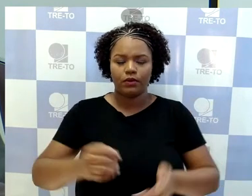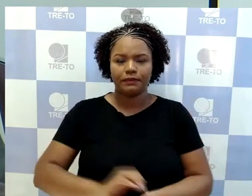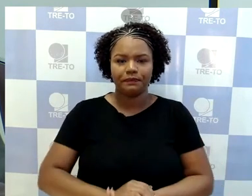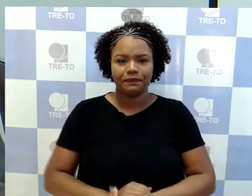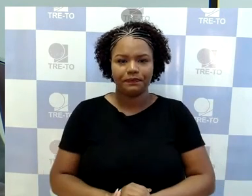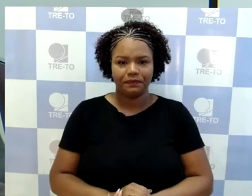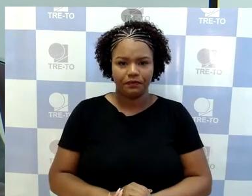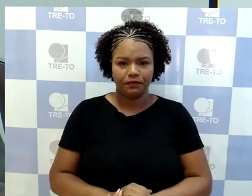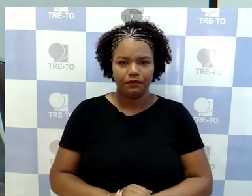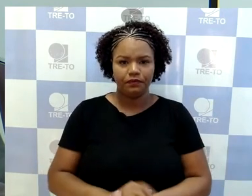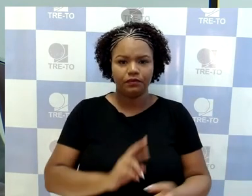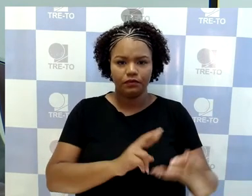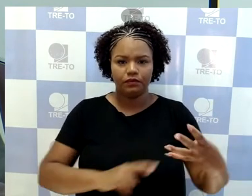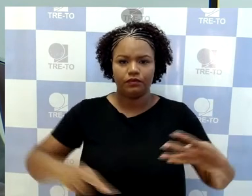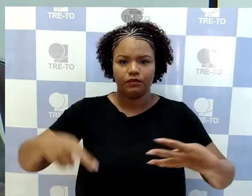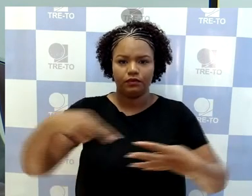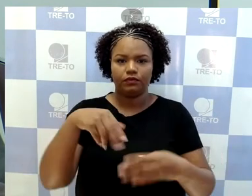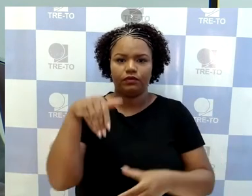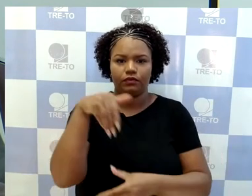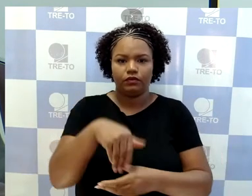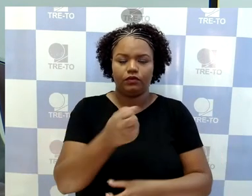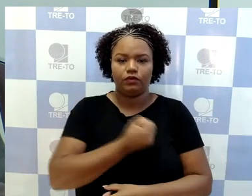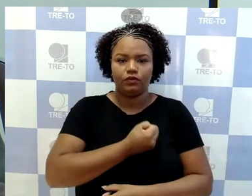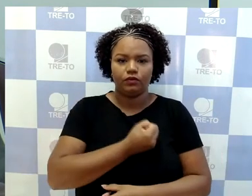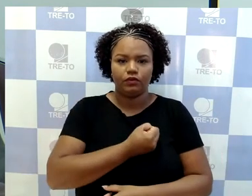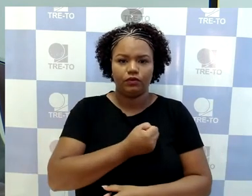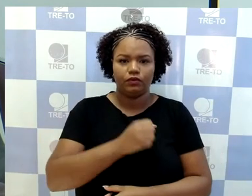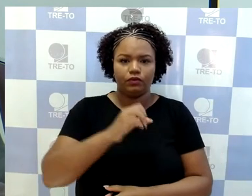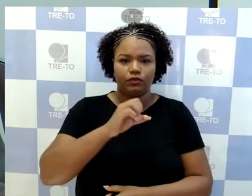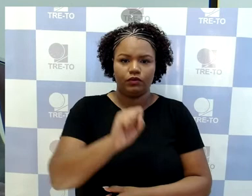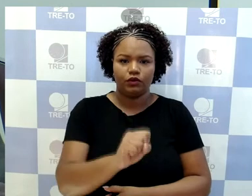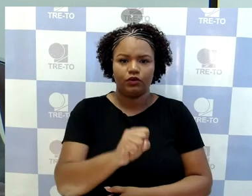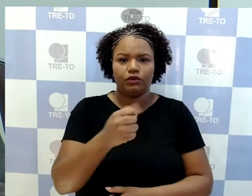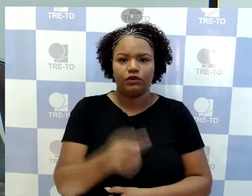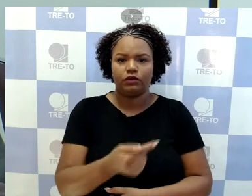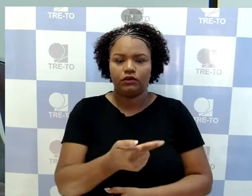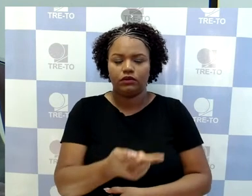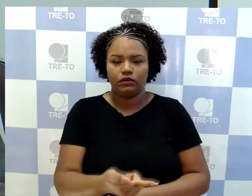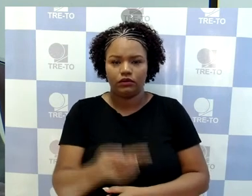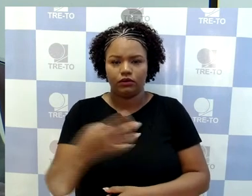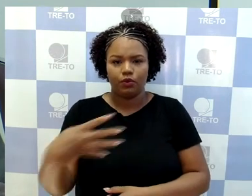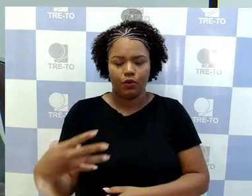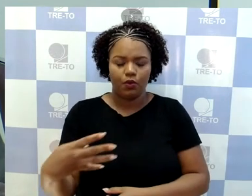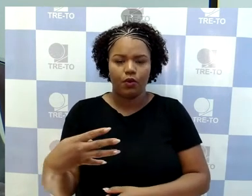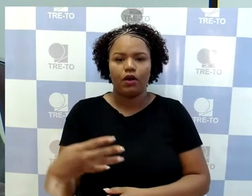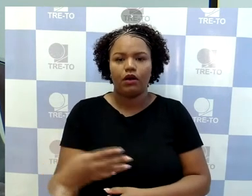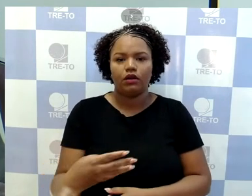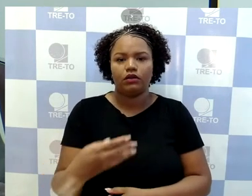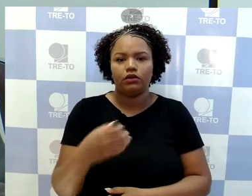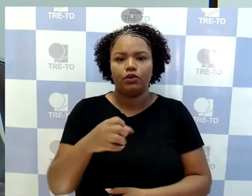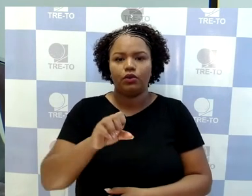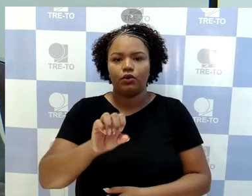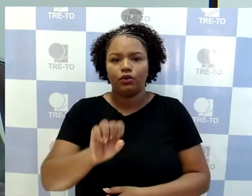Recurso Eleitoral nº 874, tígito 86, 2020,